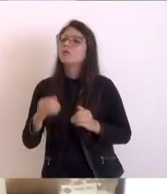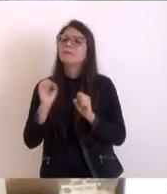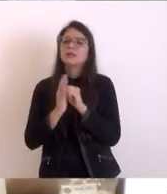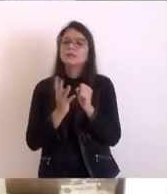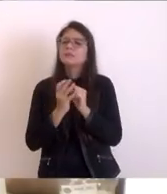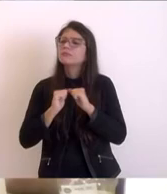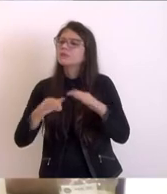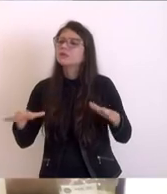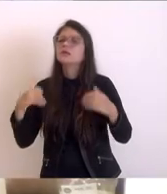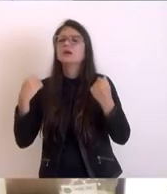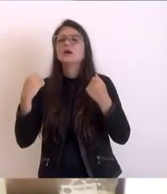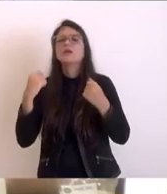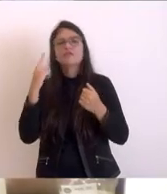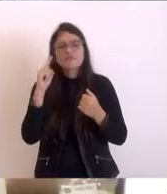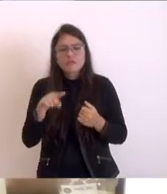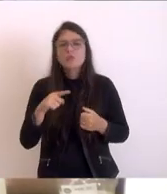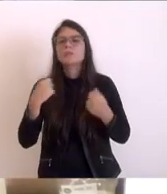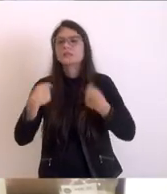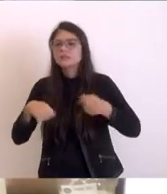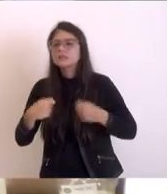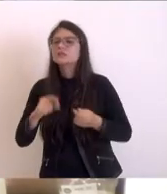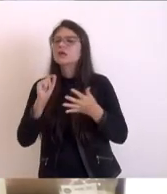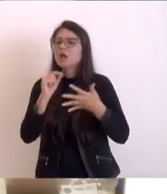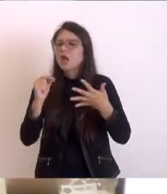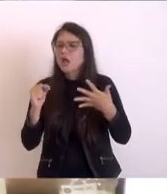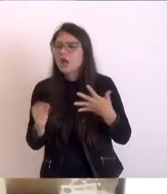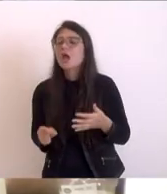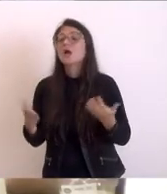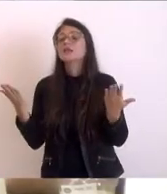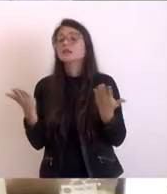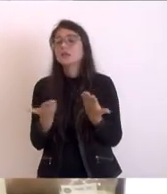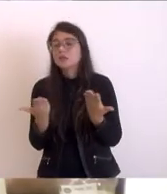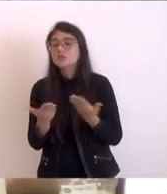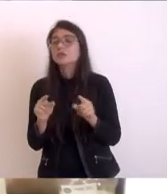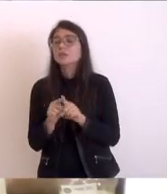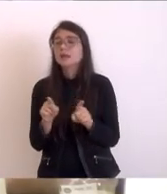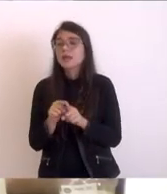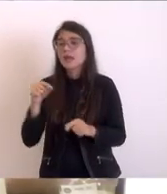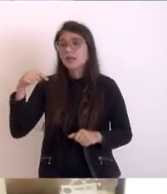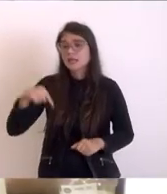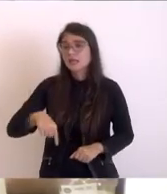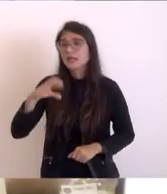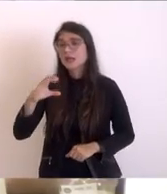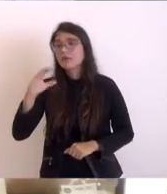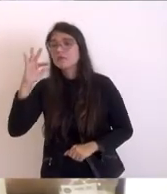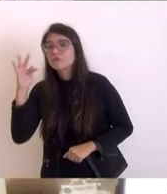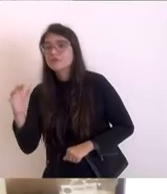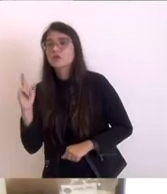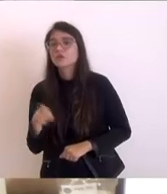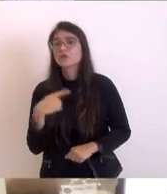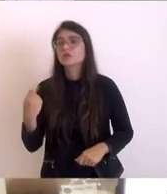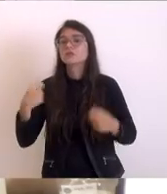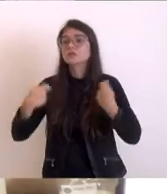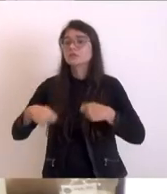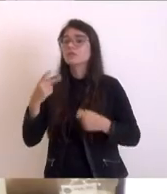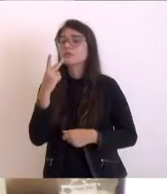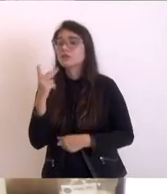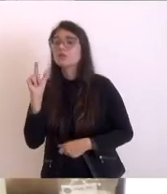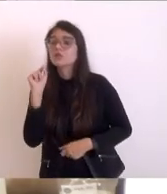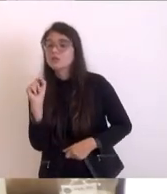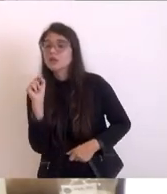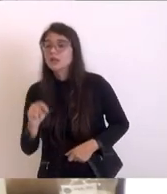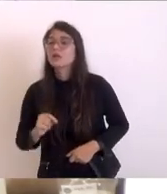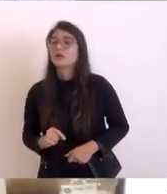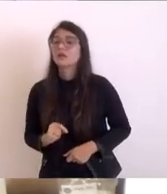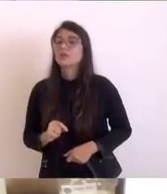e a gente hoje, aqui em Cabo Frio, eu acho que vem tratado um assunto central e foi ressaltado por alguém